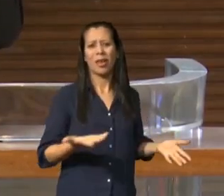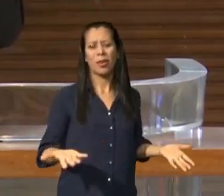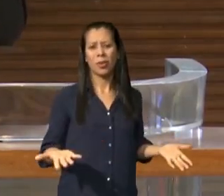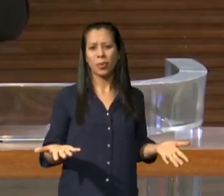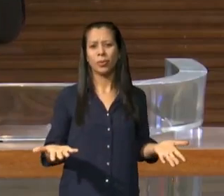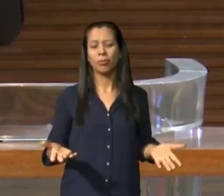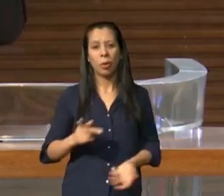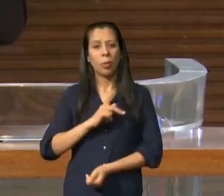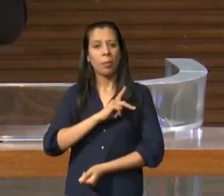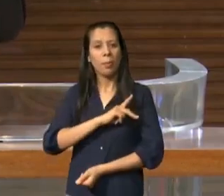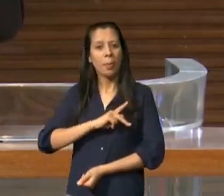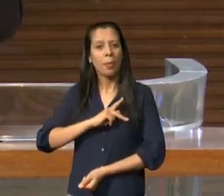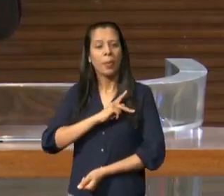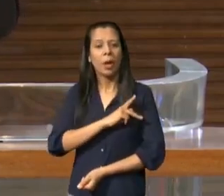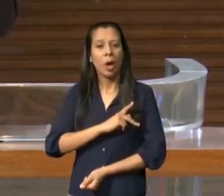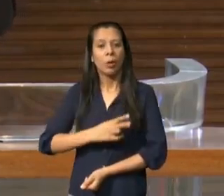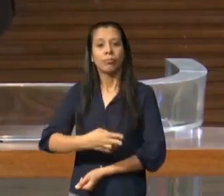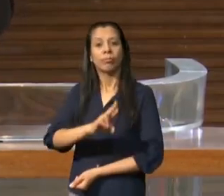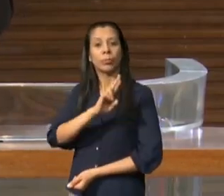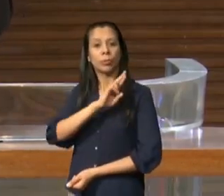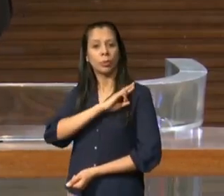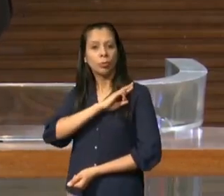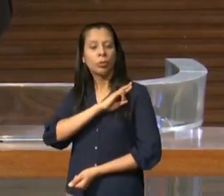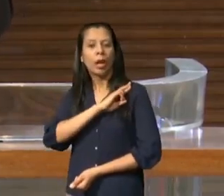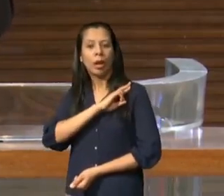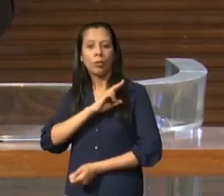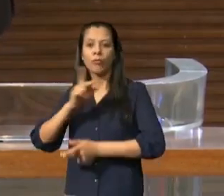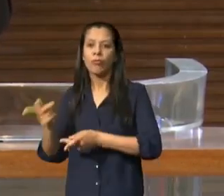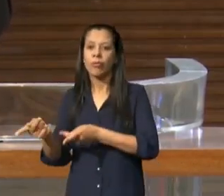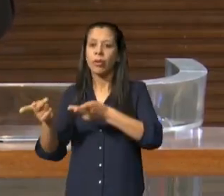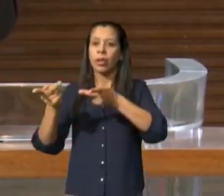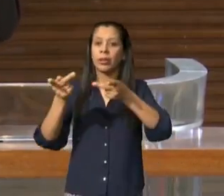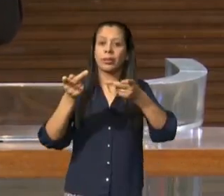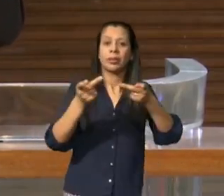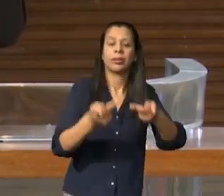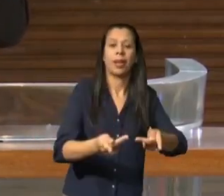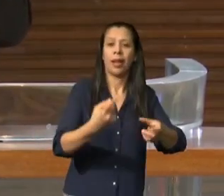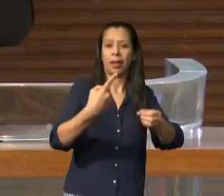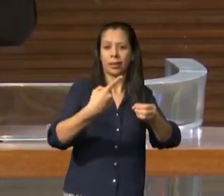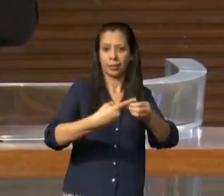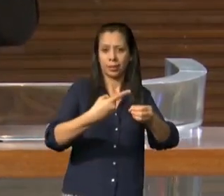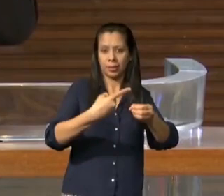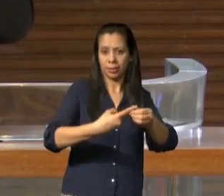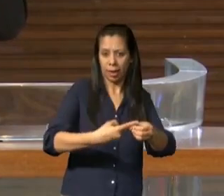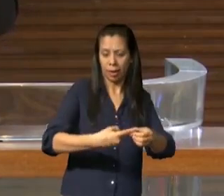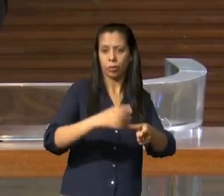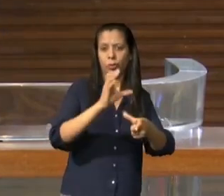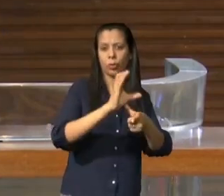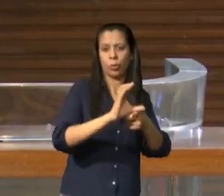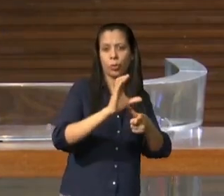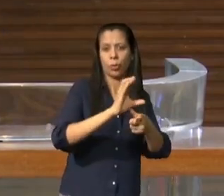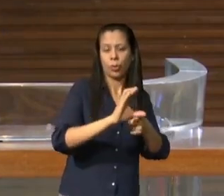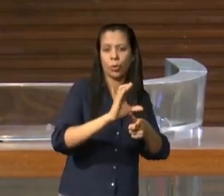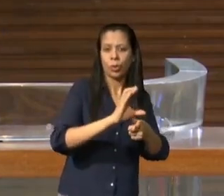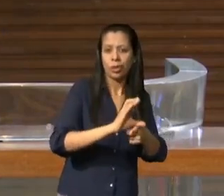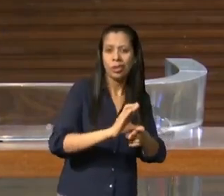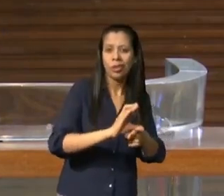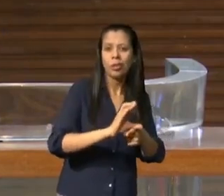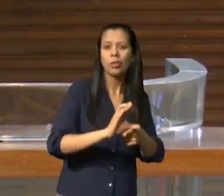Deus fora comissionado para ir a Corinto é interessante que ao evangelizar Corinto